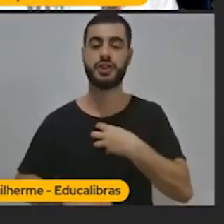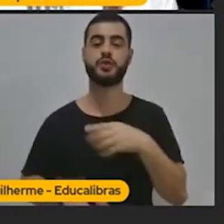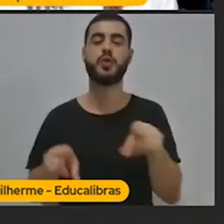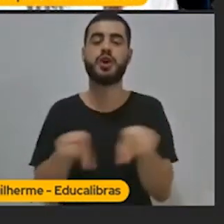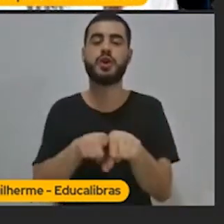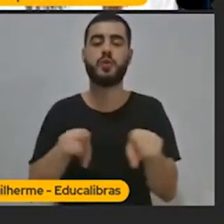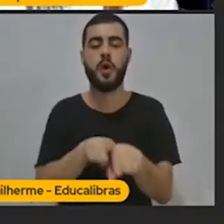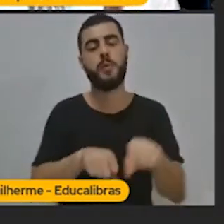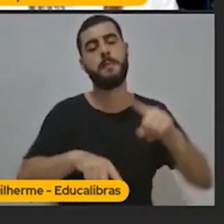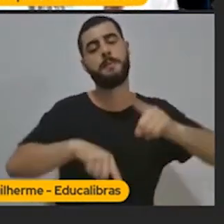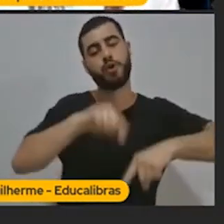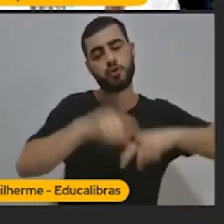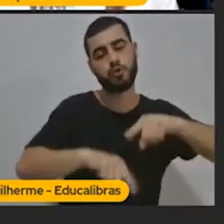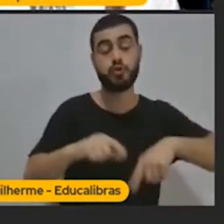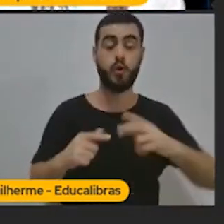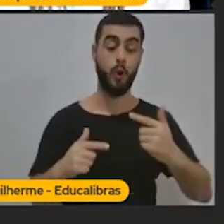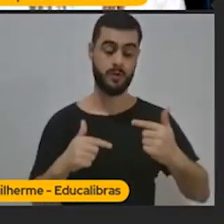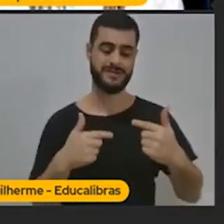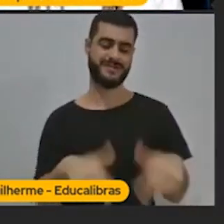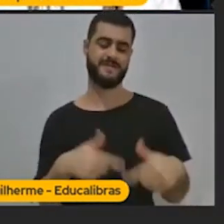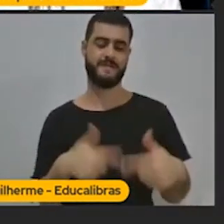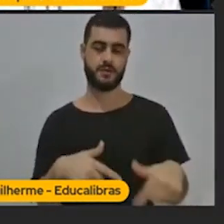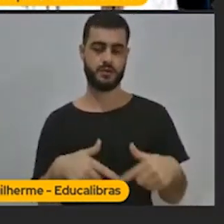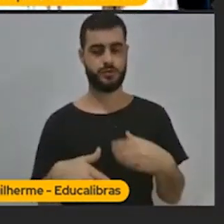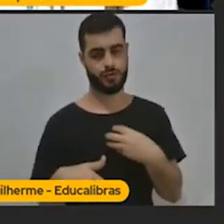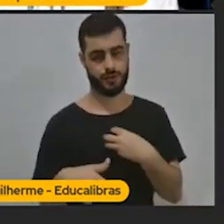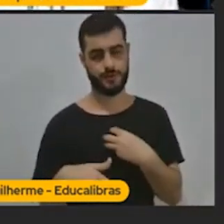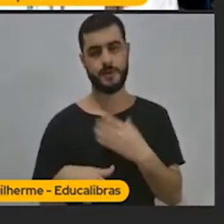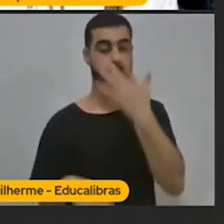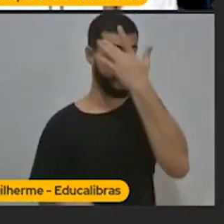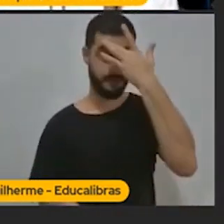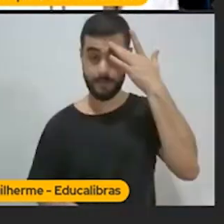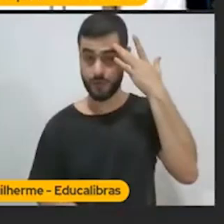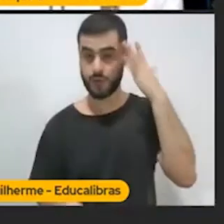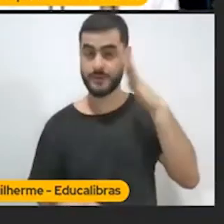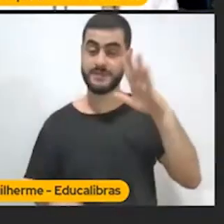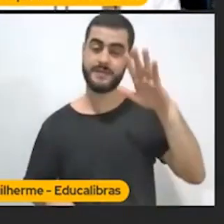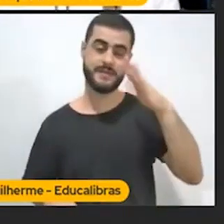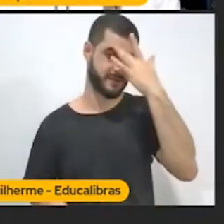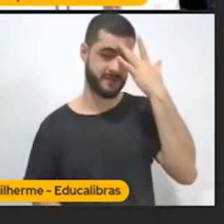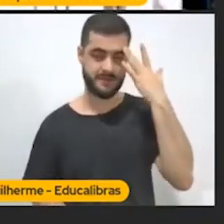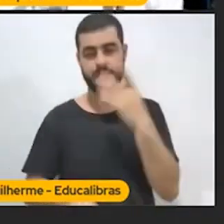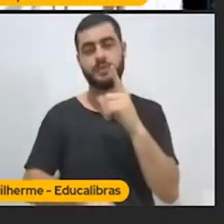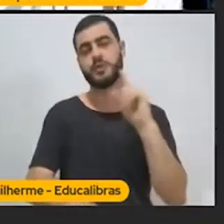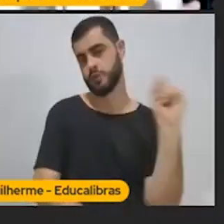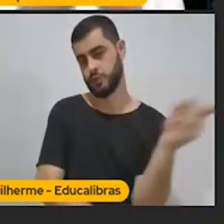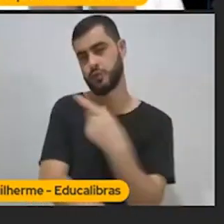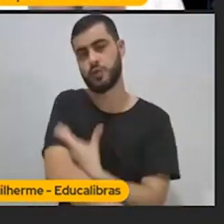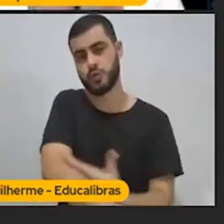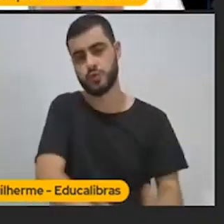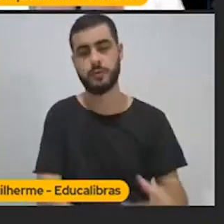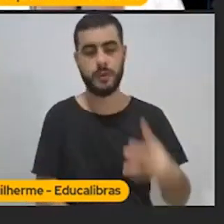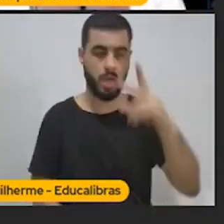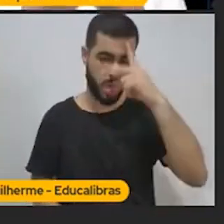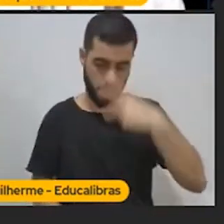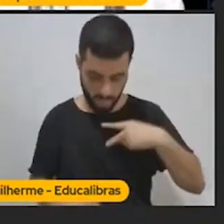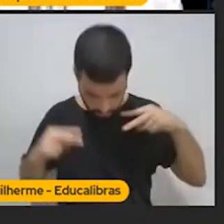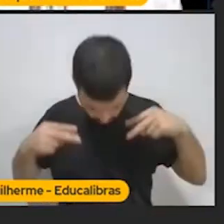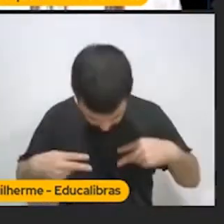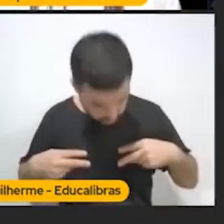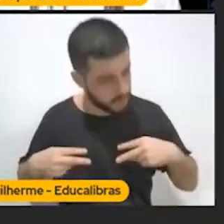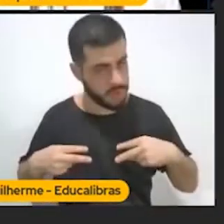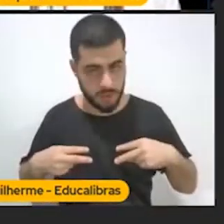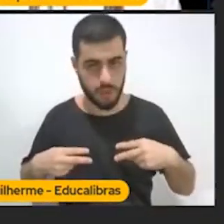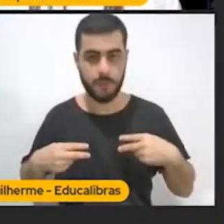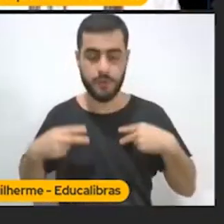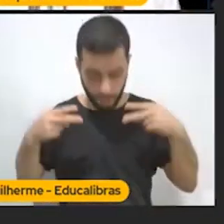para o mundo. Porque empreendedor tem um grande problema de querer olhar para o umbigo, entendeu? Olha para o umbigo aqui e cria para si, não cria